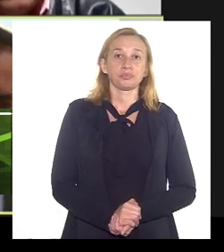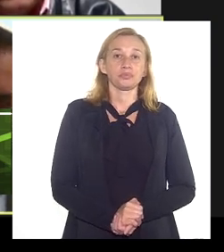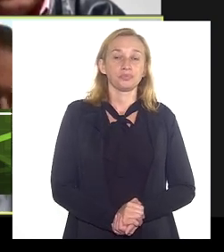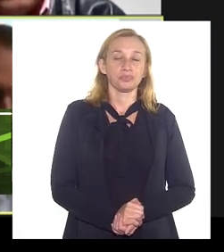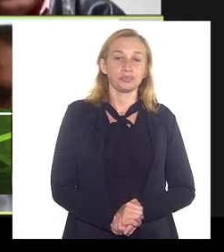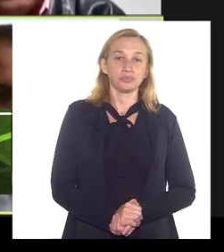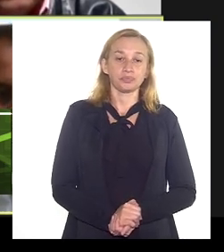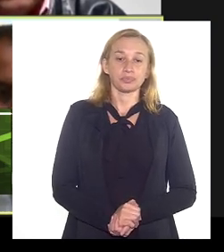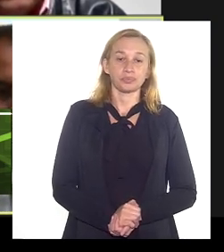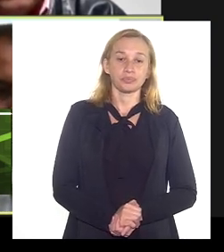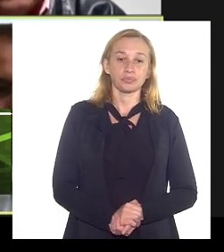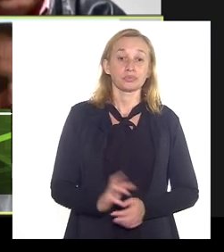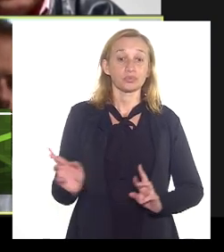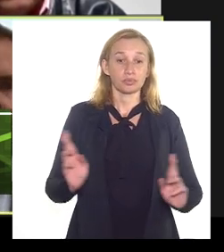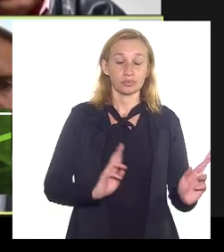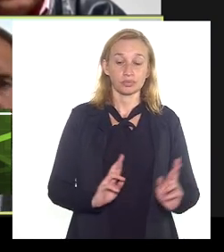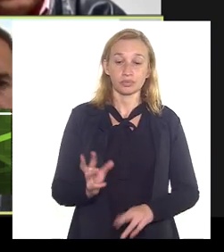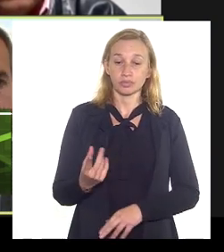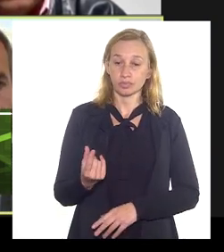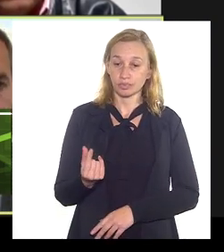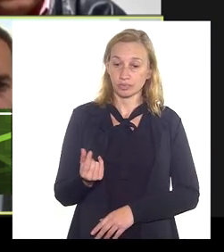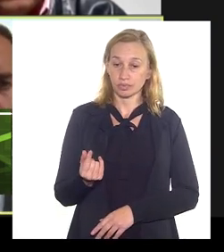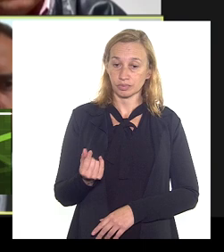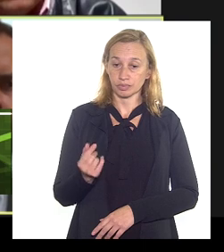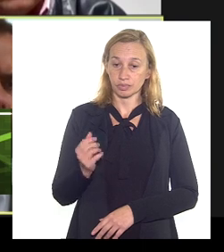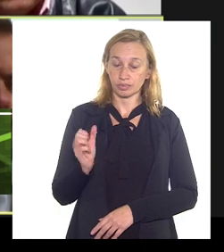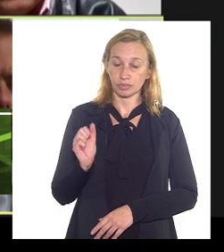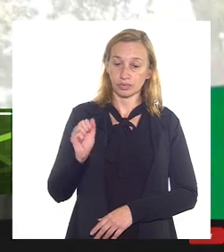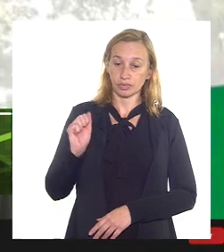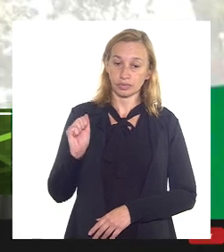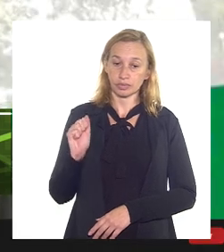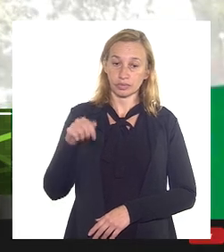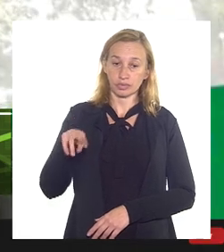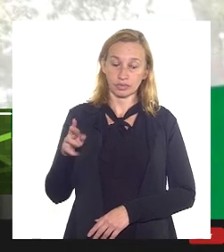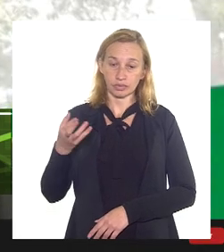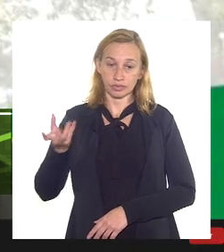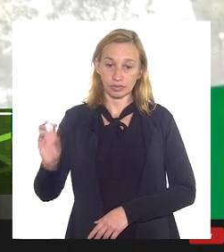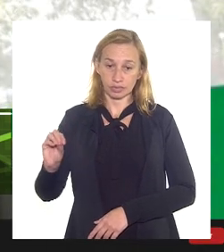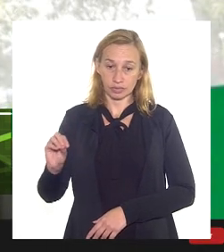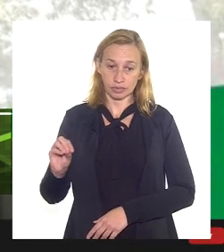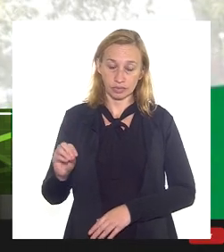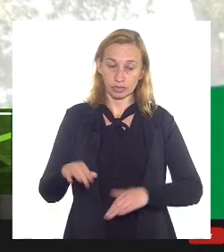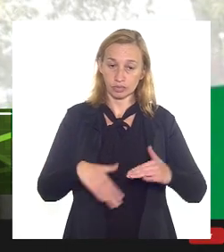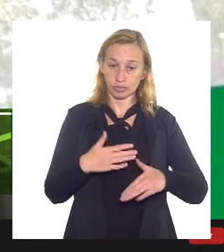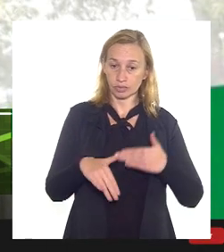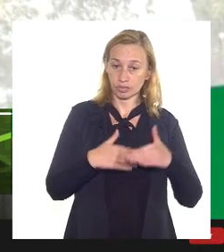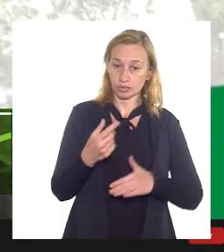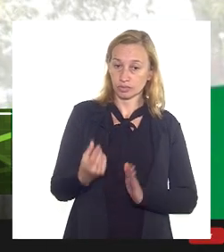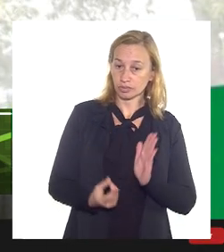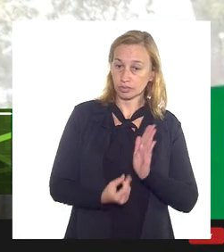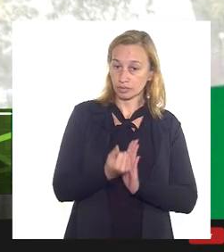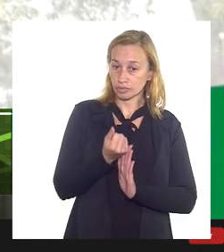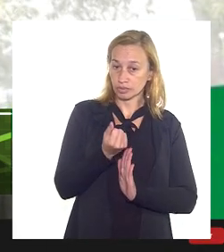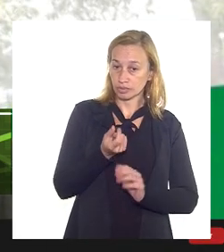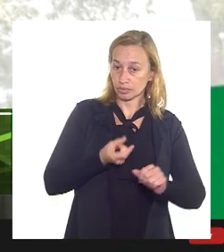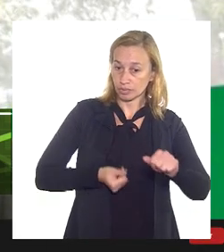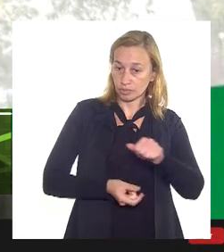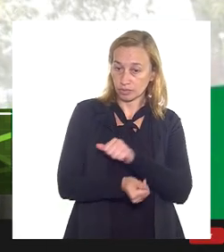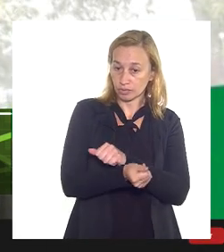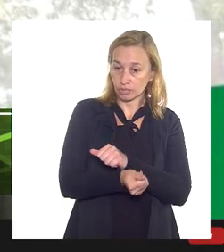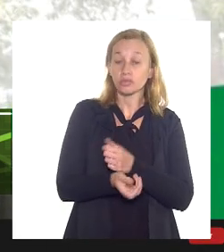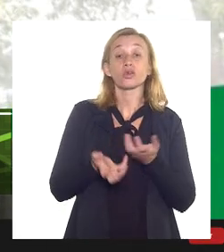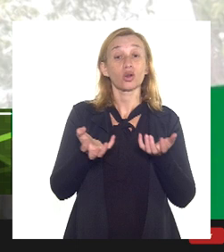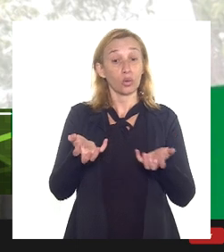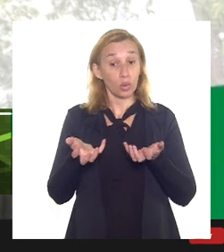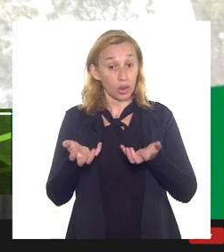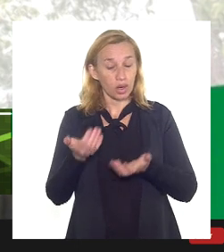com relação ao custo de aquisição no processo de desinvestimento eu quero